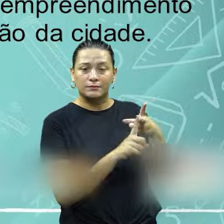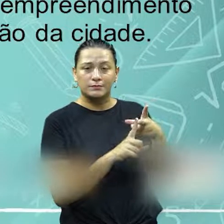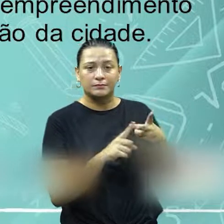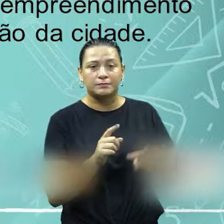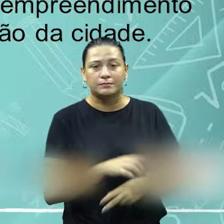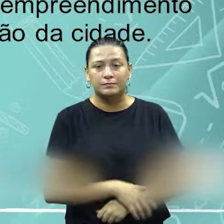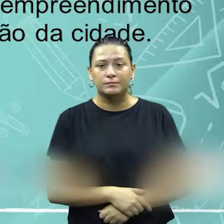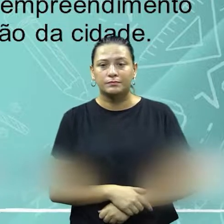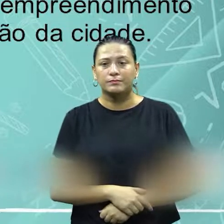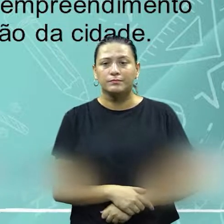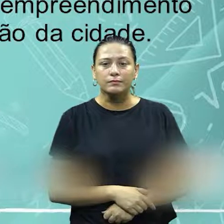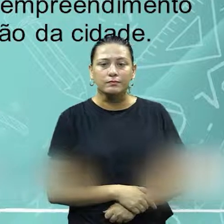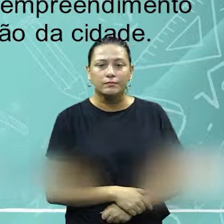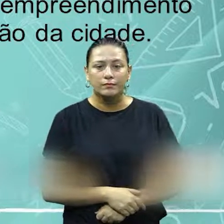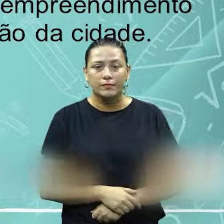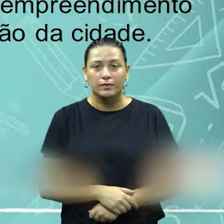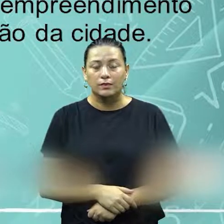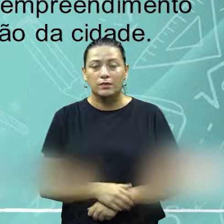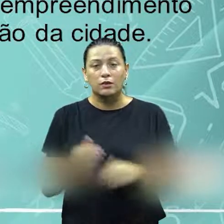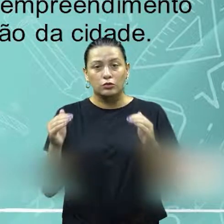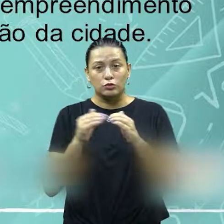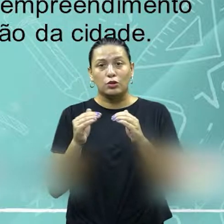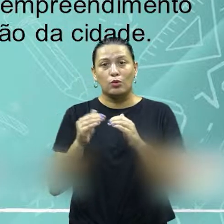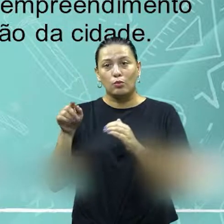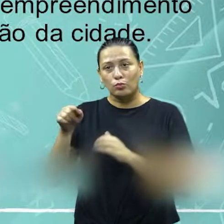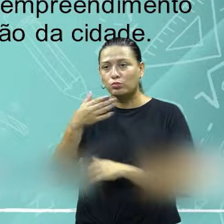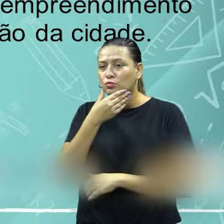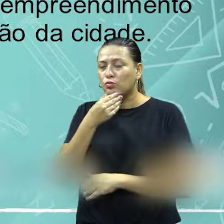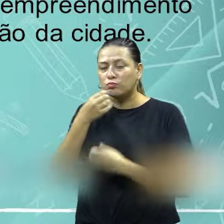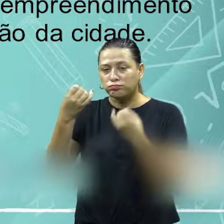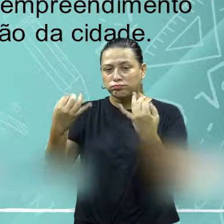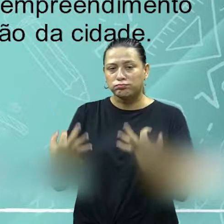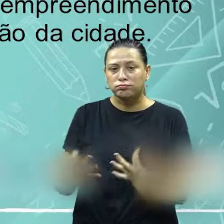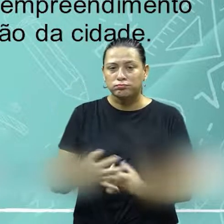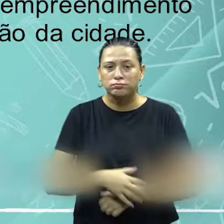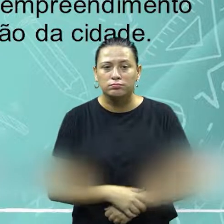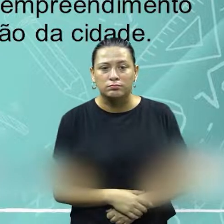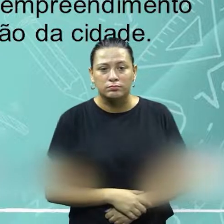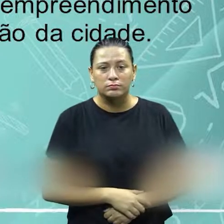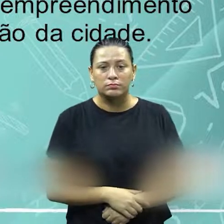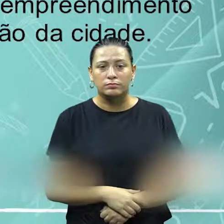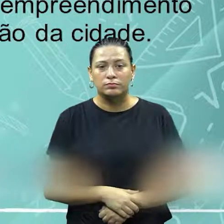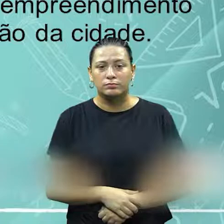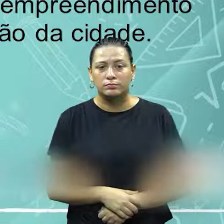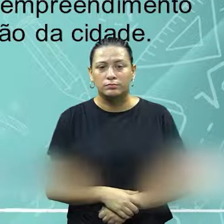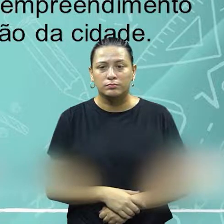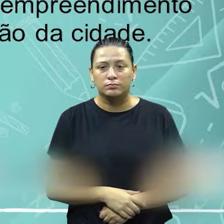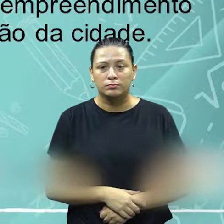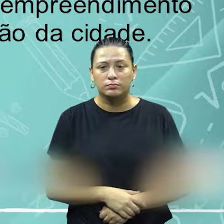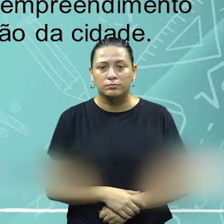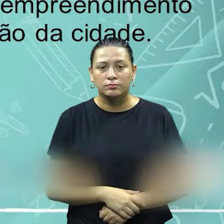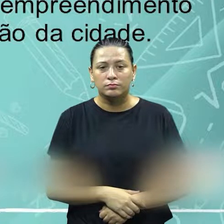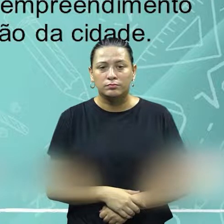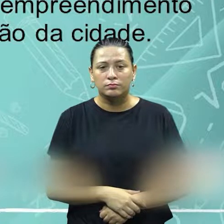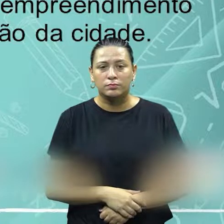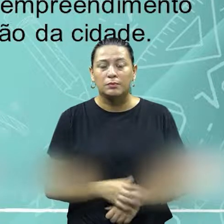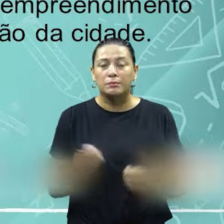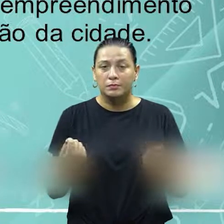motivação. Segundo ele, o autor aponta que, para haver uma negociação,